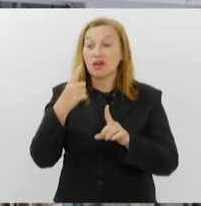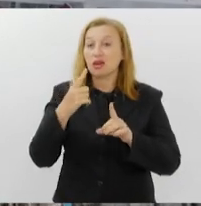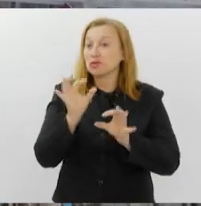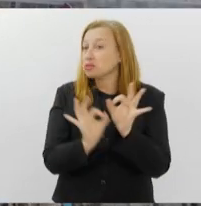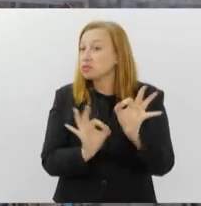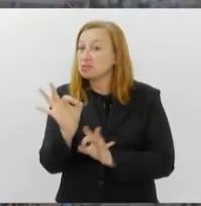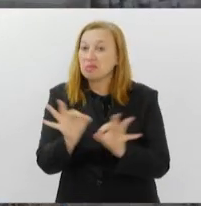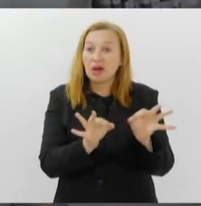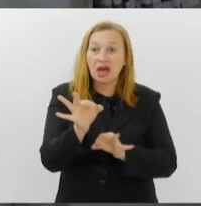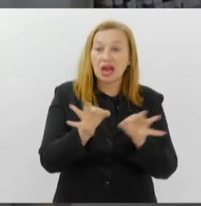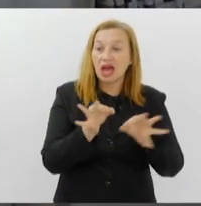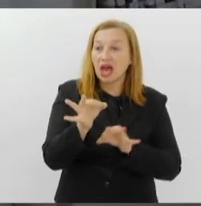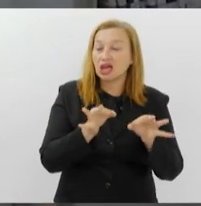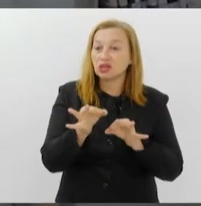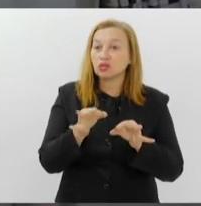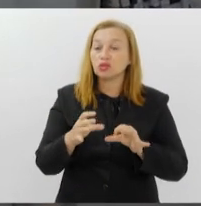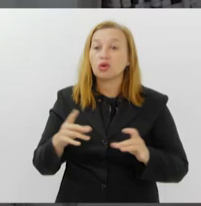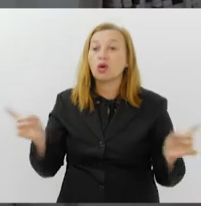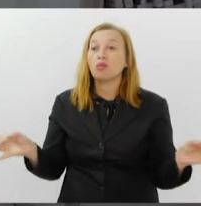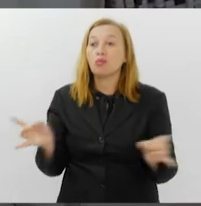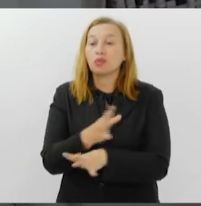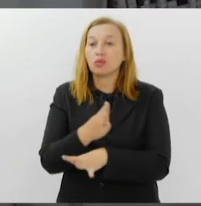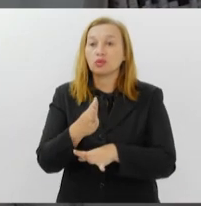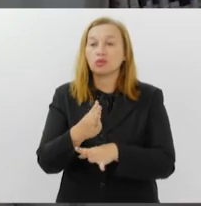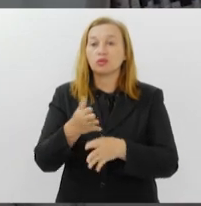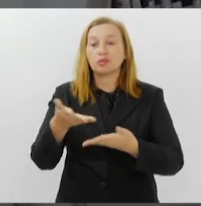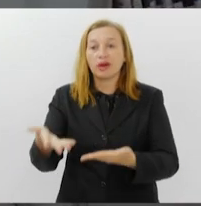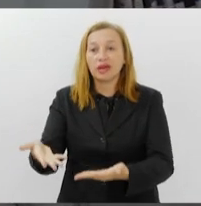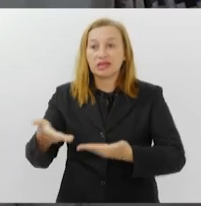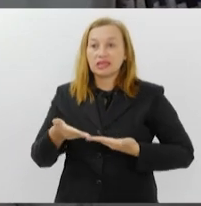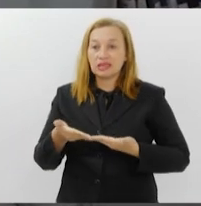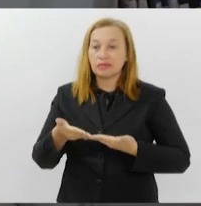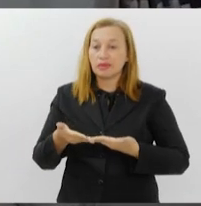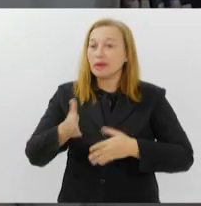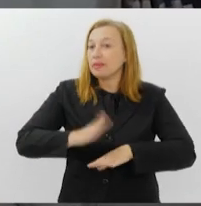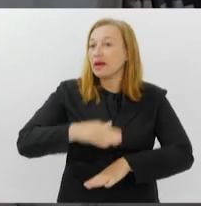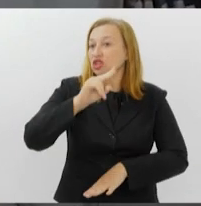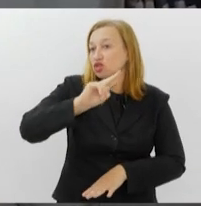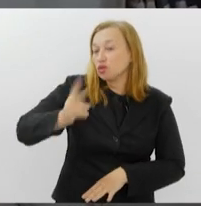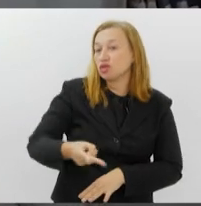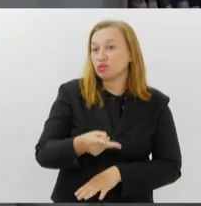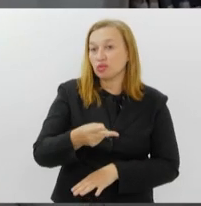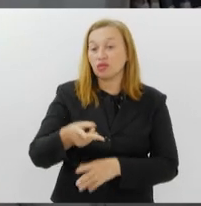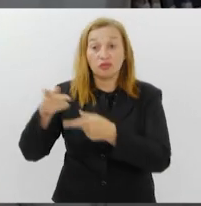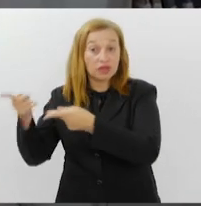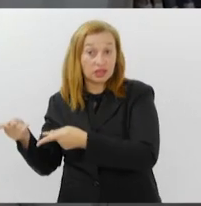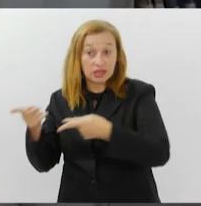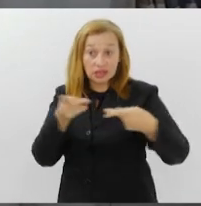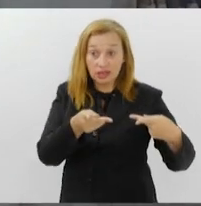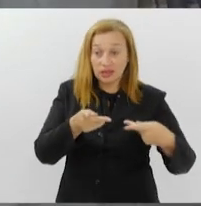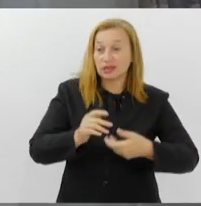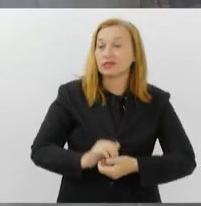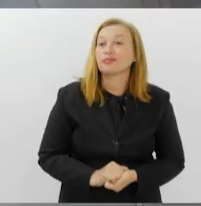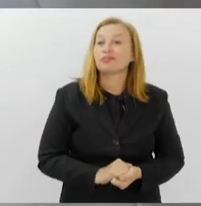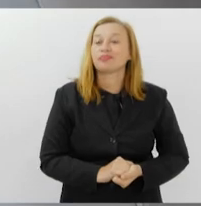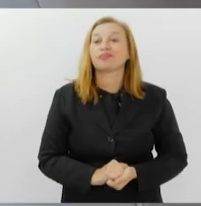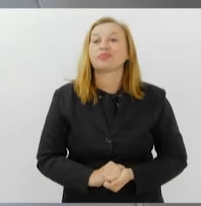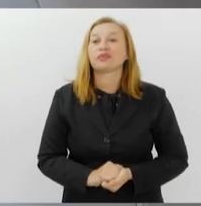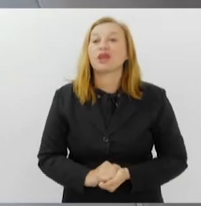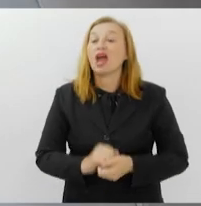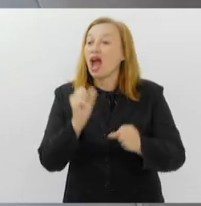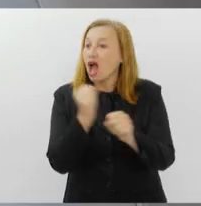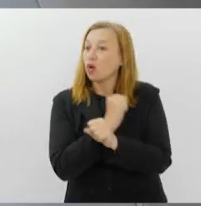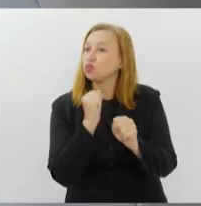renovado, pronto para atender com conforto seus mais de 2 mil frequentadores habituais. A